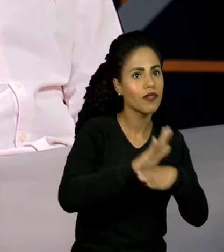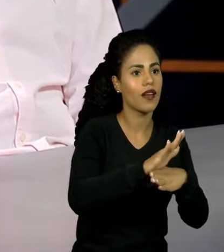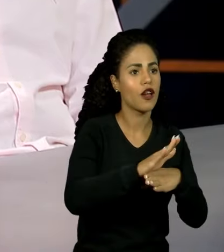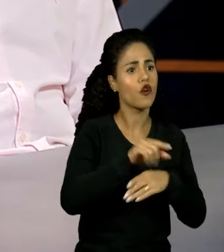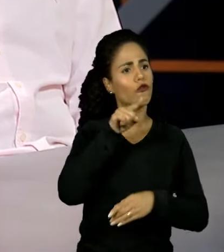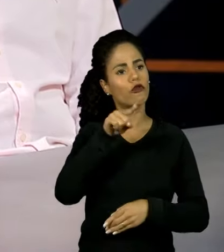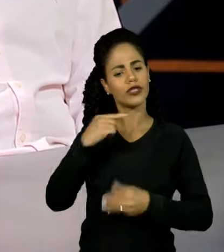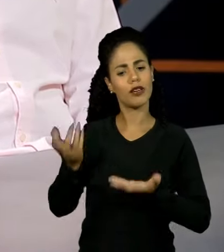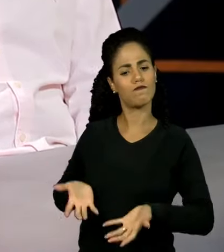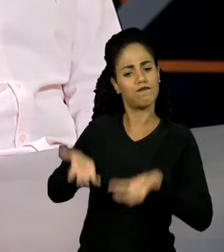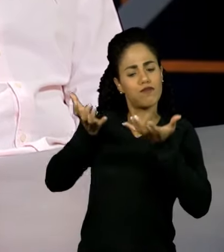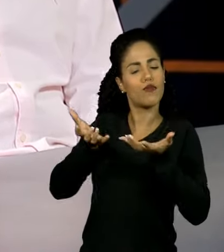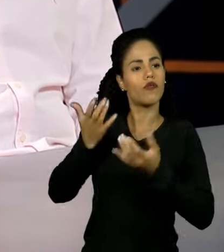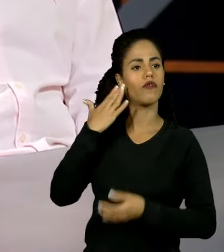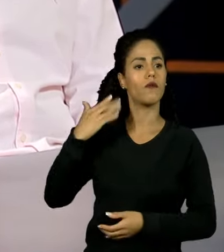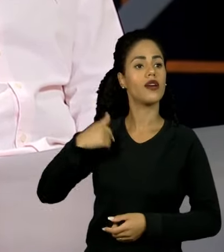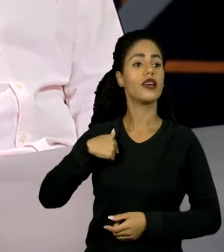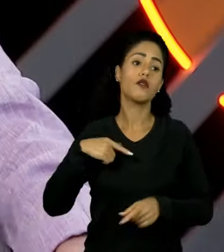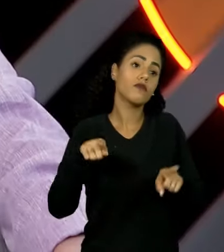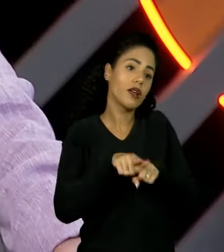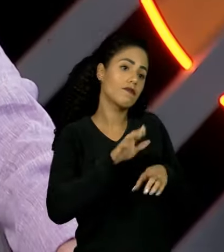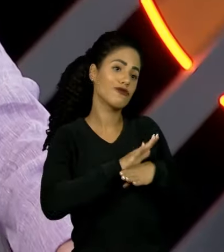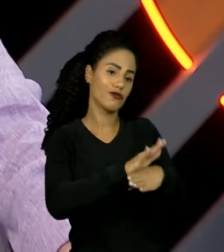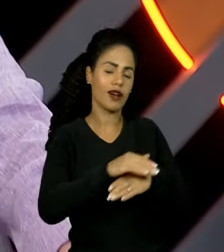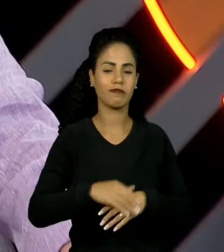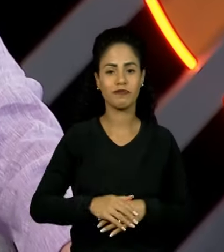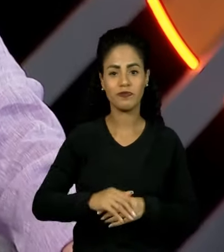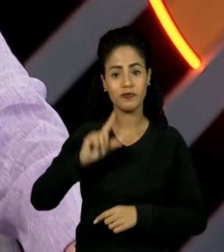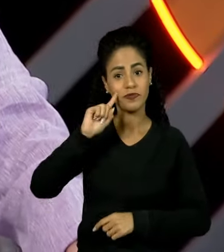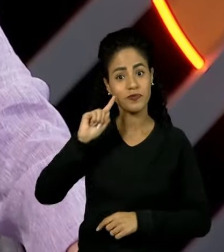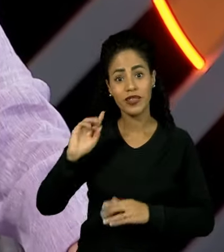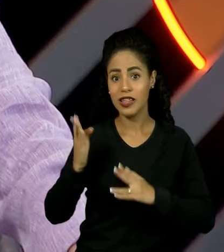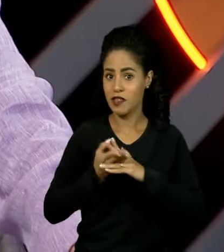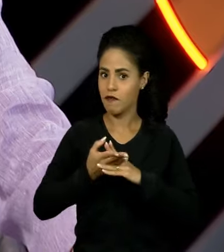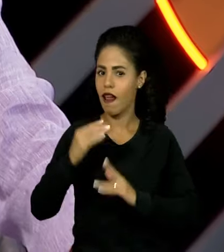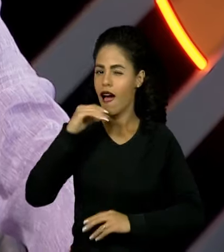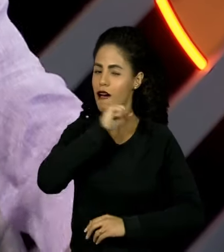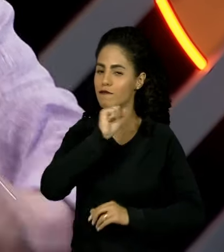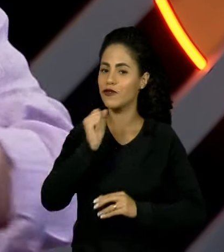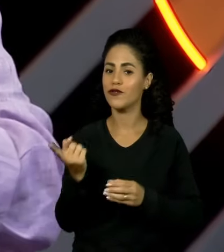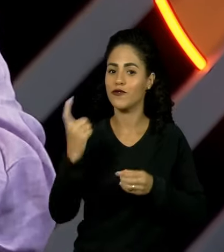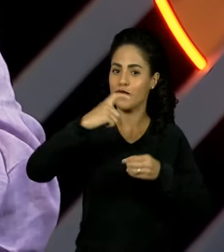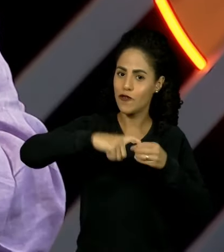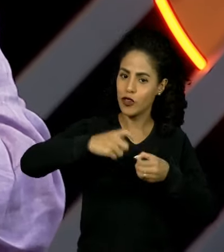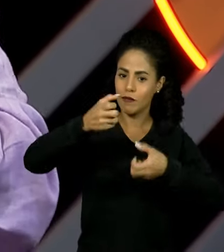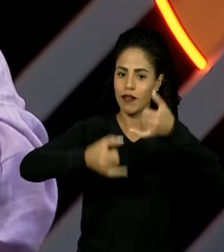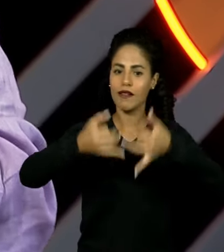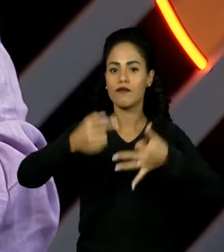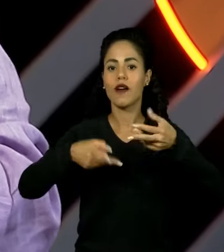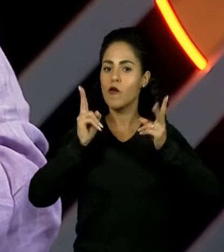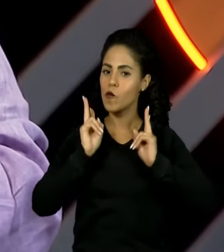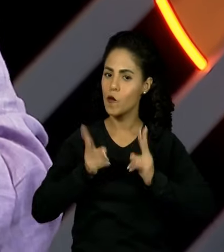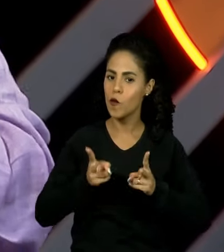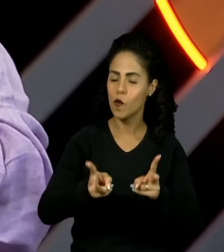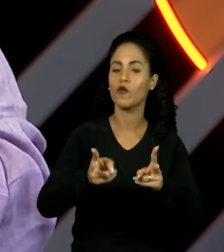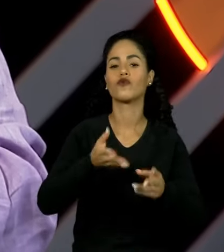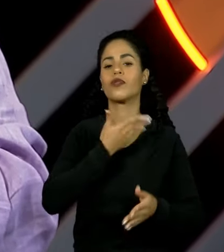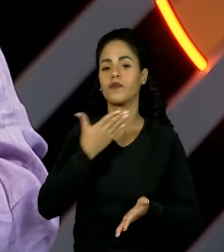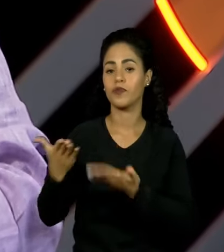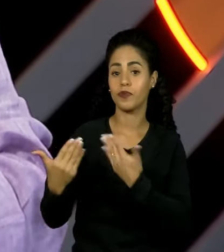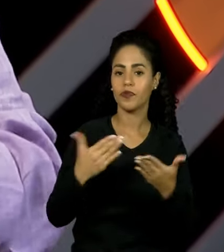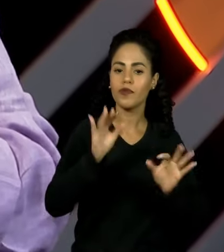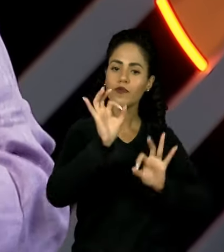eu não tenho e eu tenho forças onde você não tem. Nós vamos pro intervalo e voltamos já já e vamos falar do